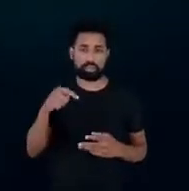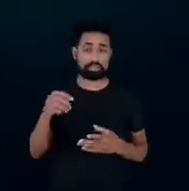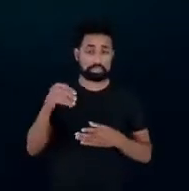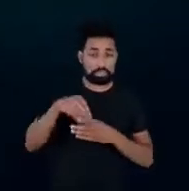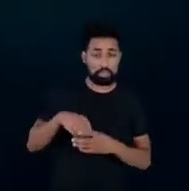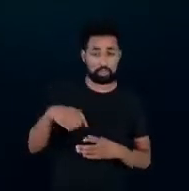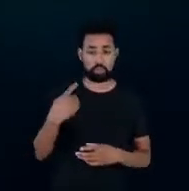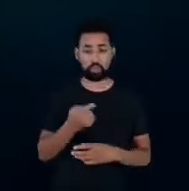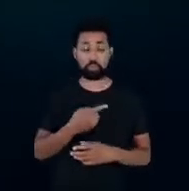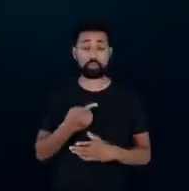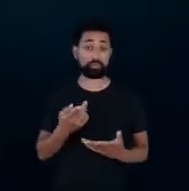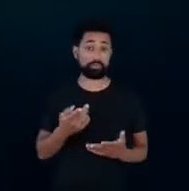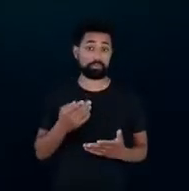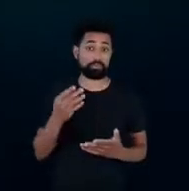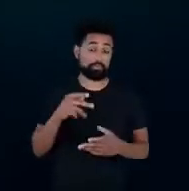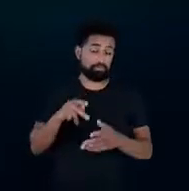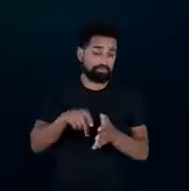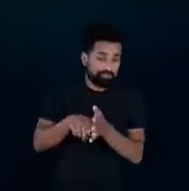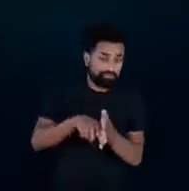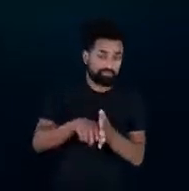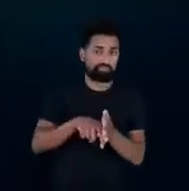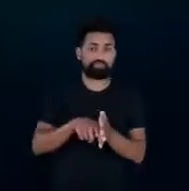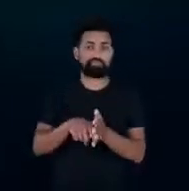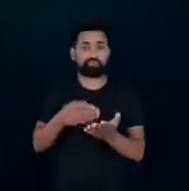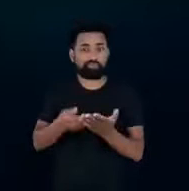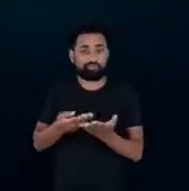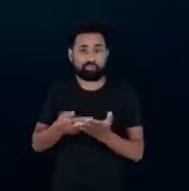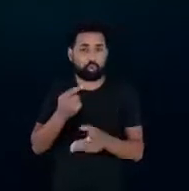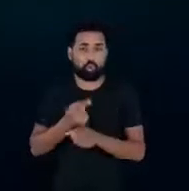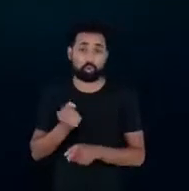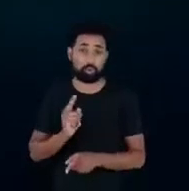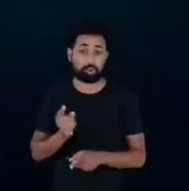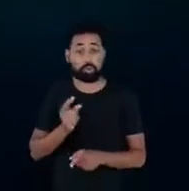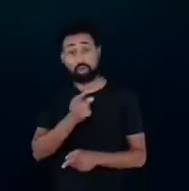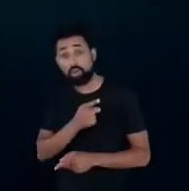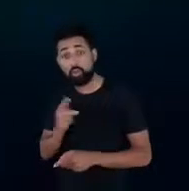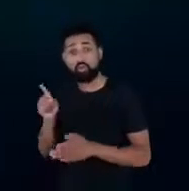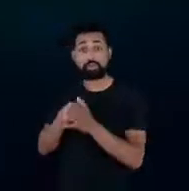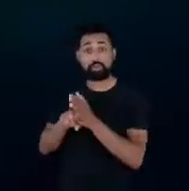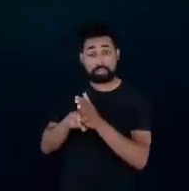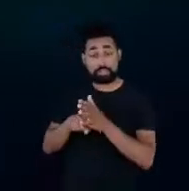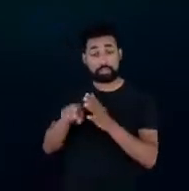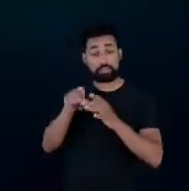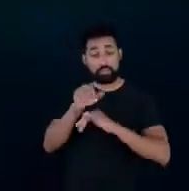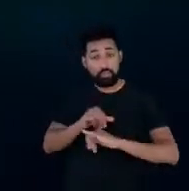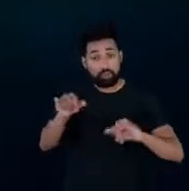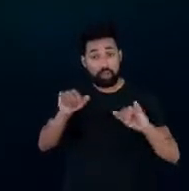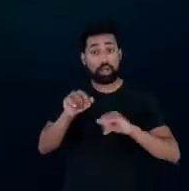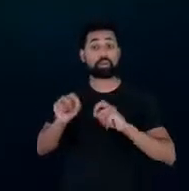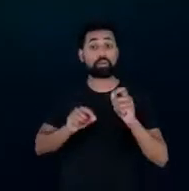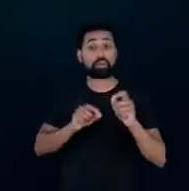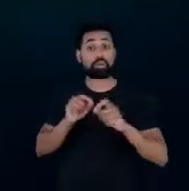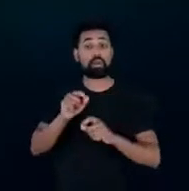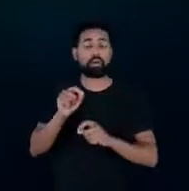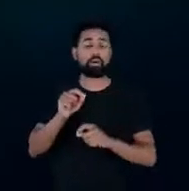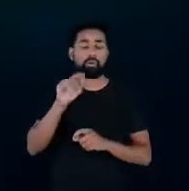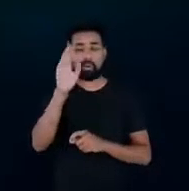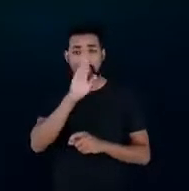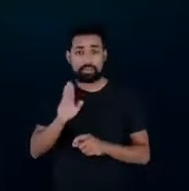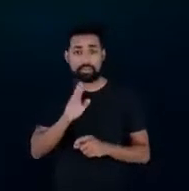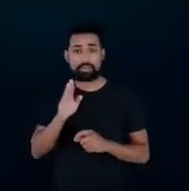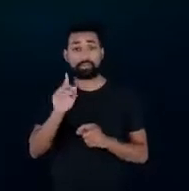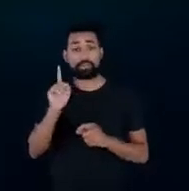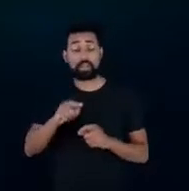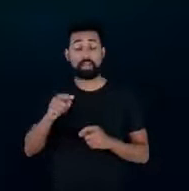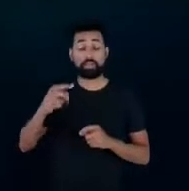nossos estudos aqui e na última pesquisa divulgada pelo CCE o Brasil passou da 22ª posição para a